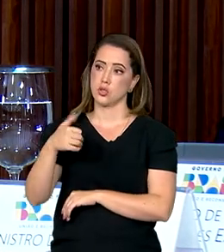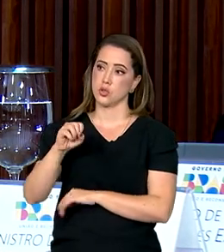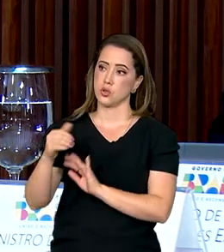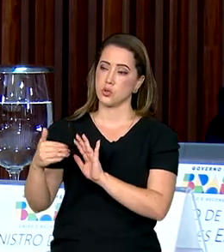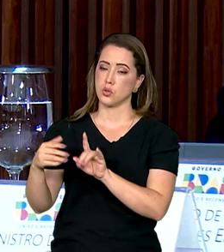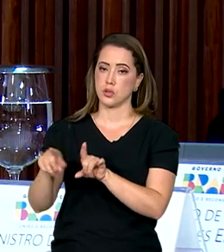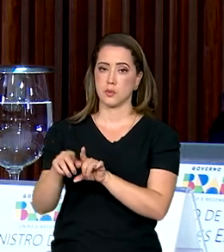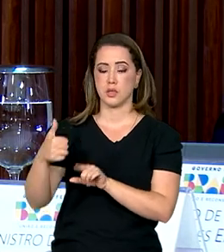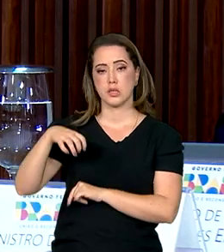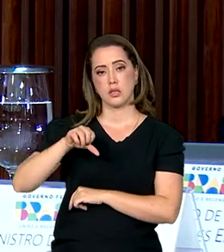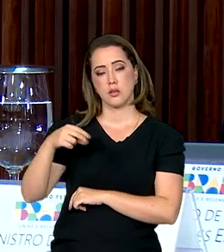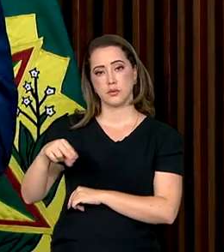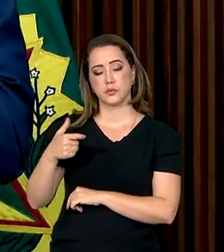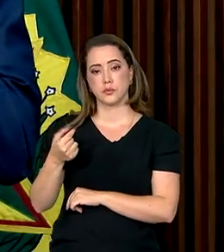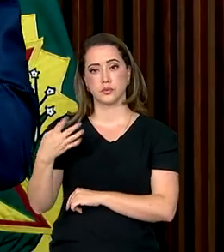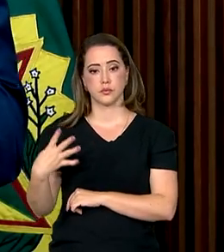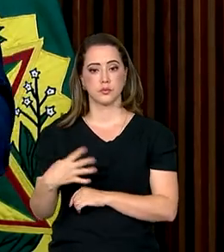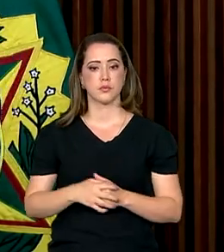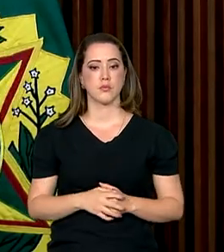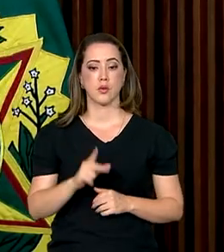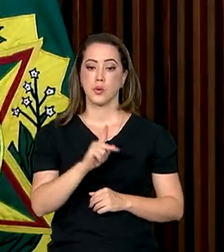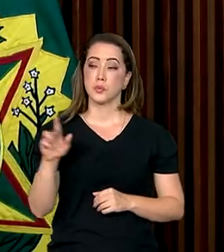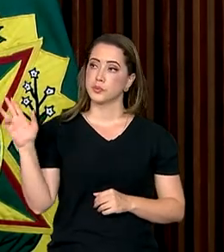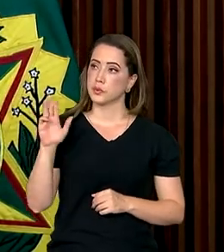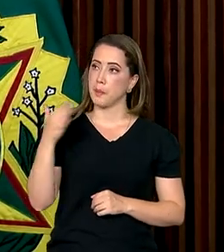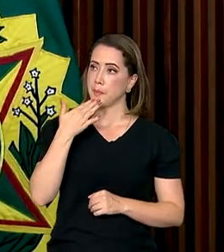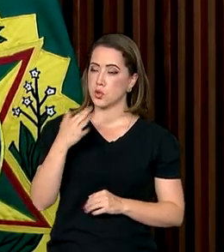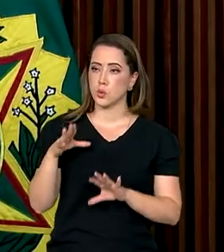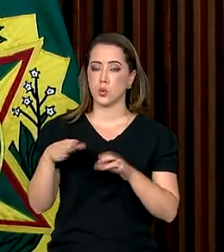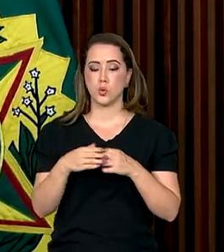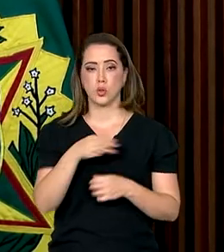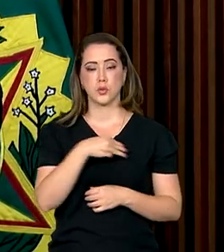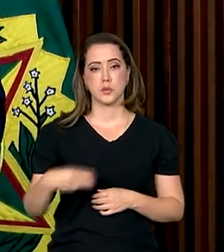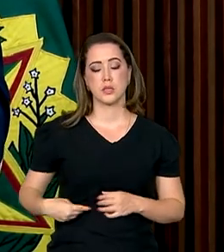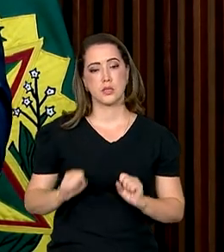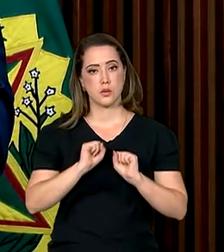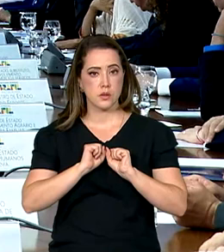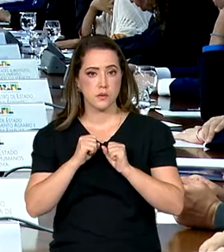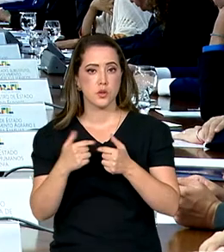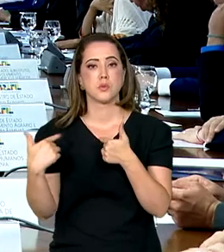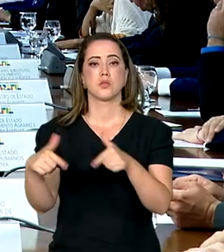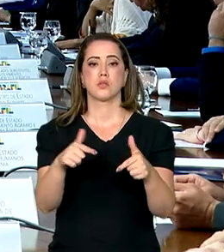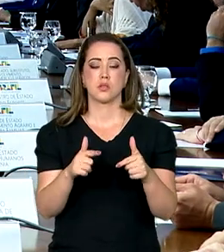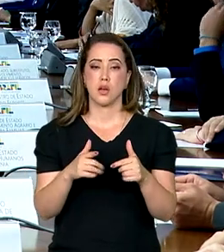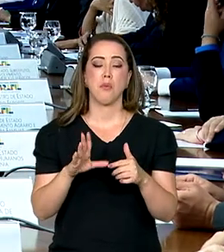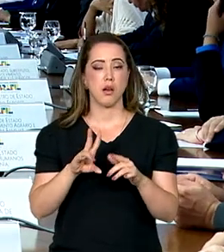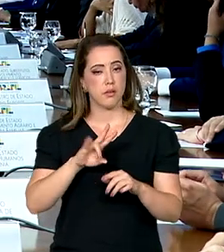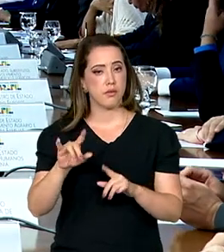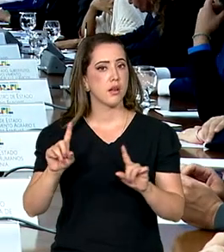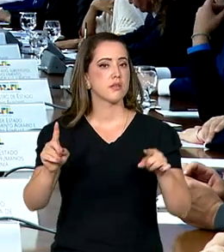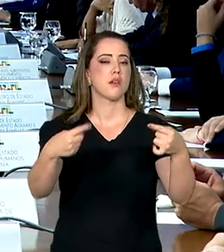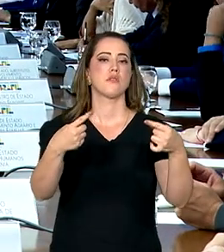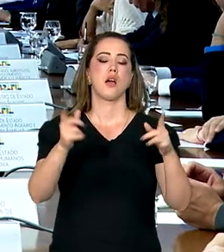19 de novembro de 2024. O presidente Lula pediu aos ministros empenho para que o trabalho, que será desafiador,